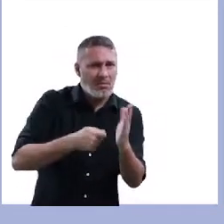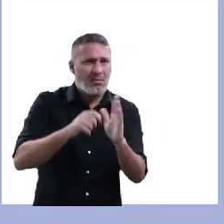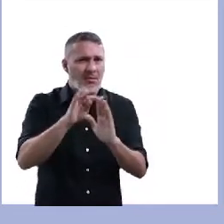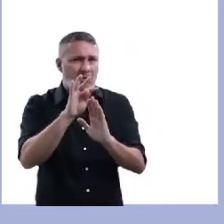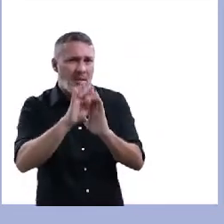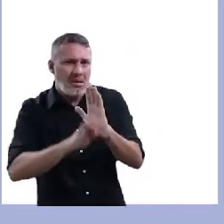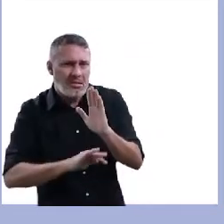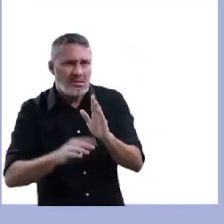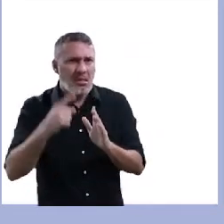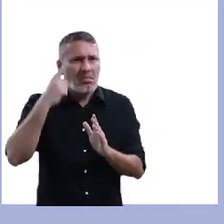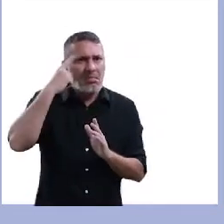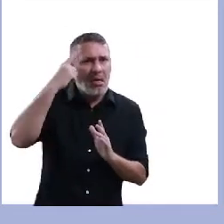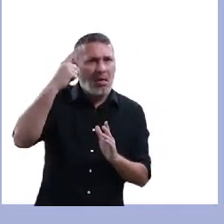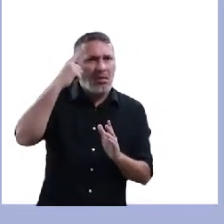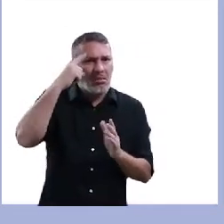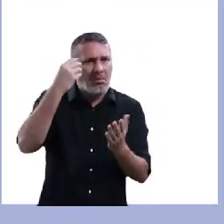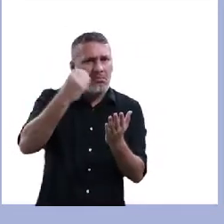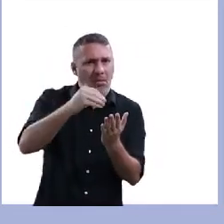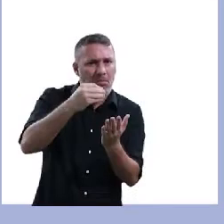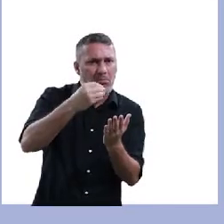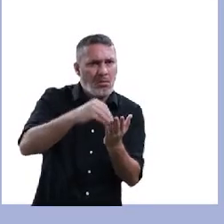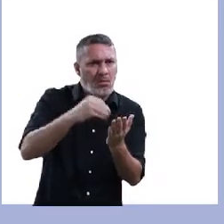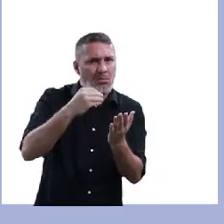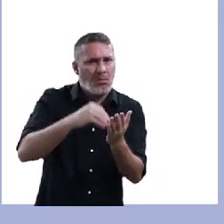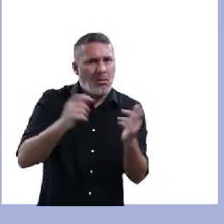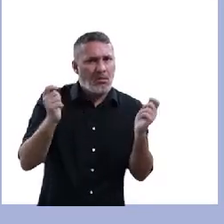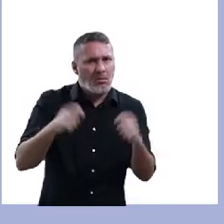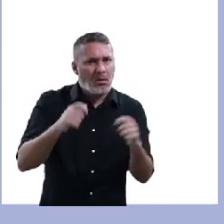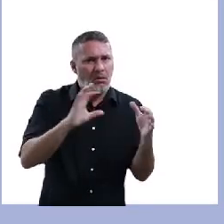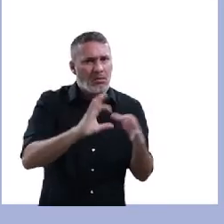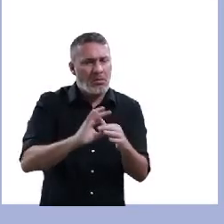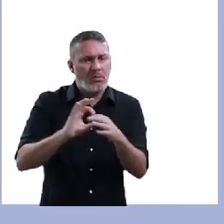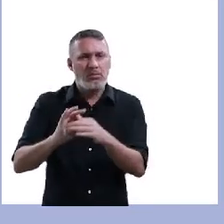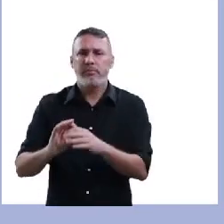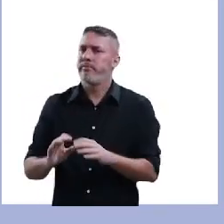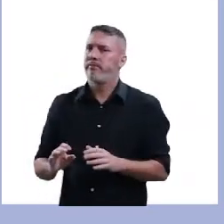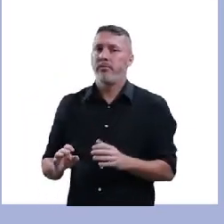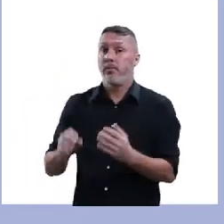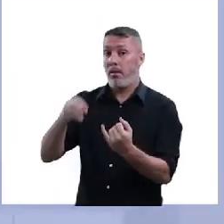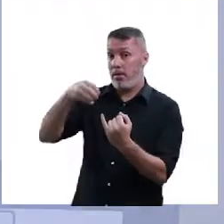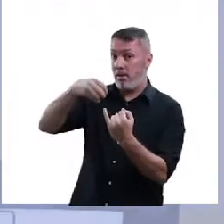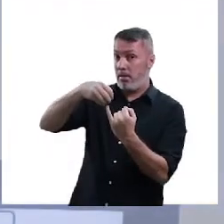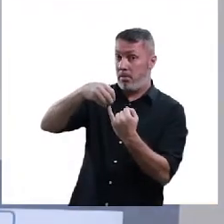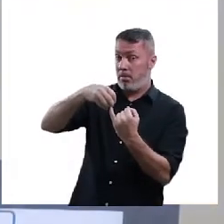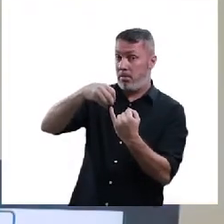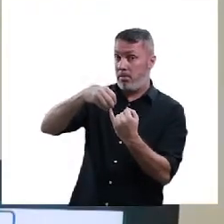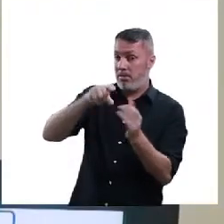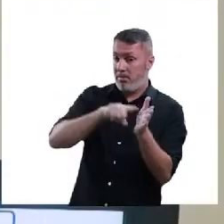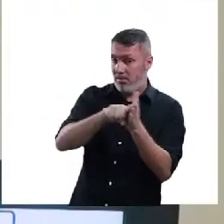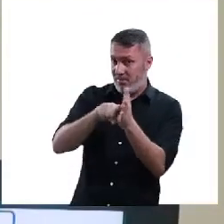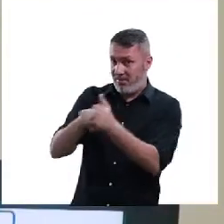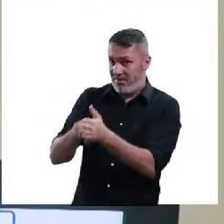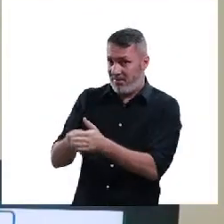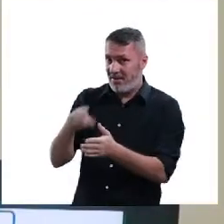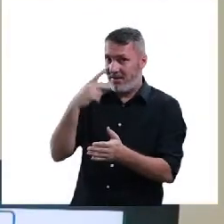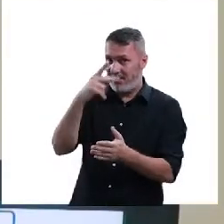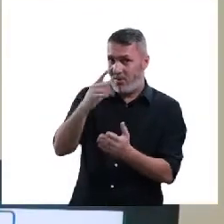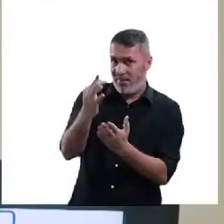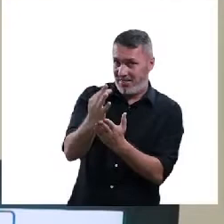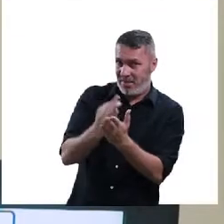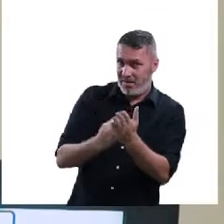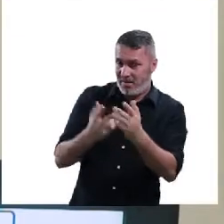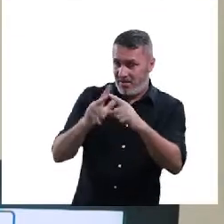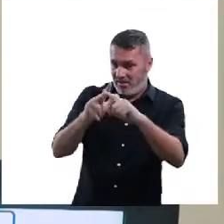buscar, o corretor, ele não vai buscar se você escrever um filósofo, não tem essa questão de hierarquia. Olha, não, coloca o filósofo que é melhor, coloca uma lei, não.